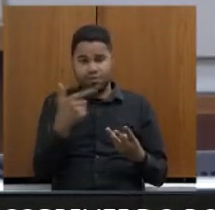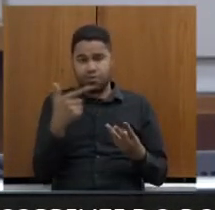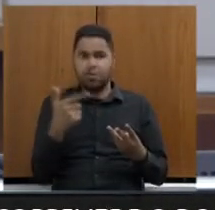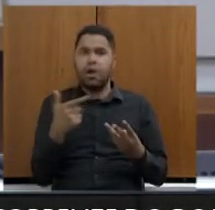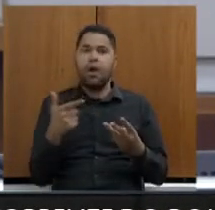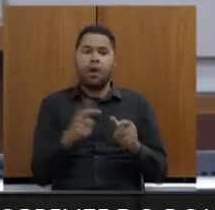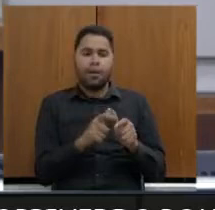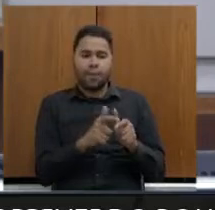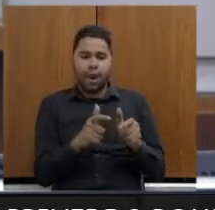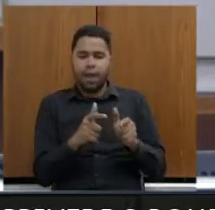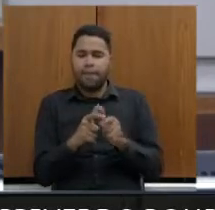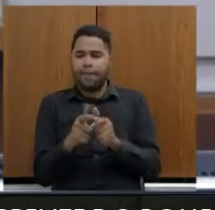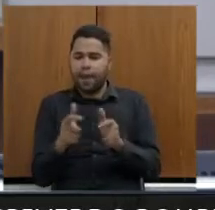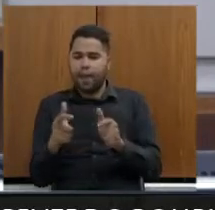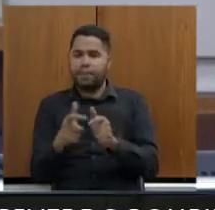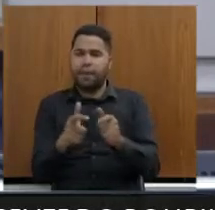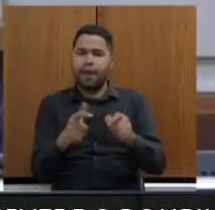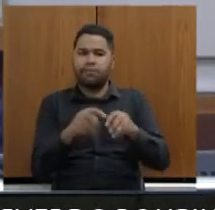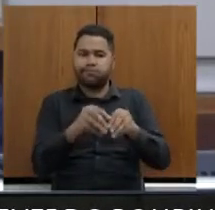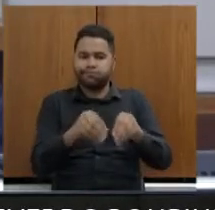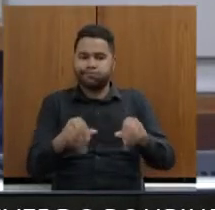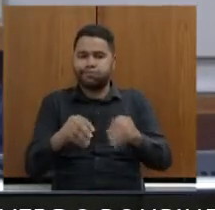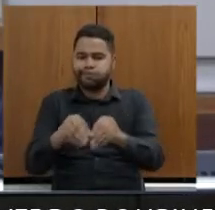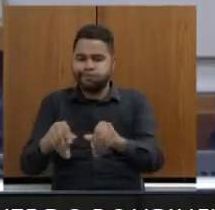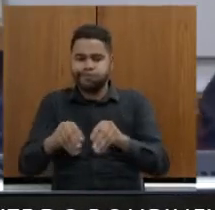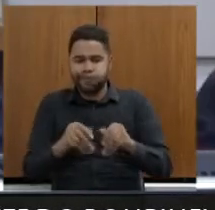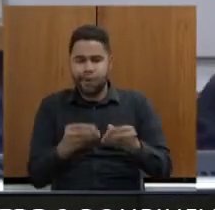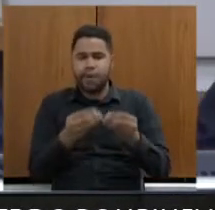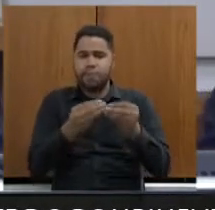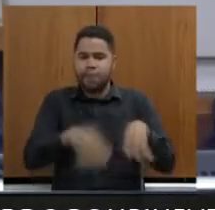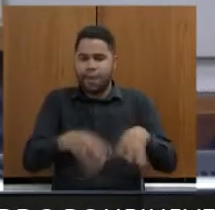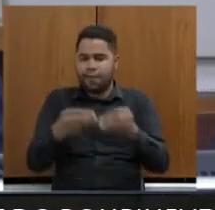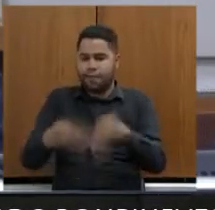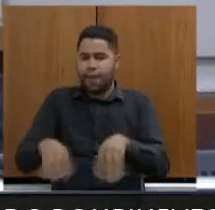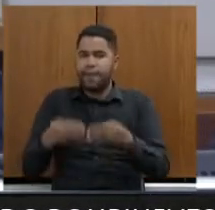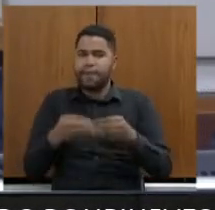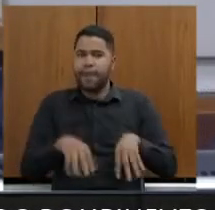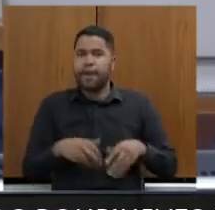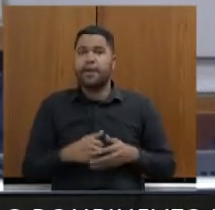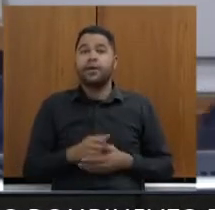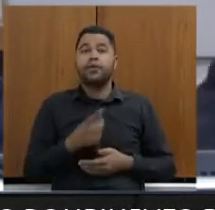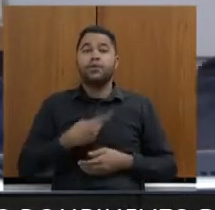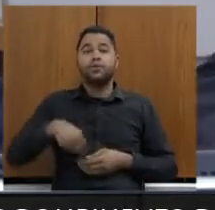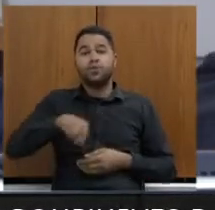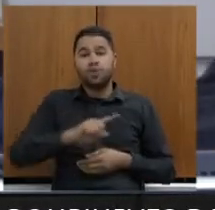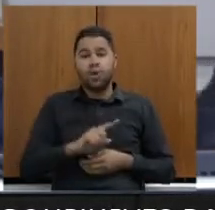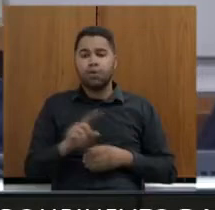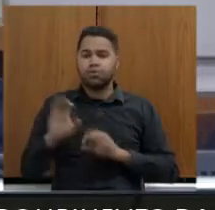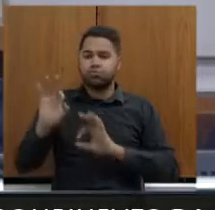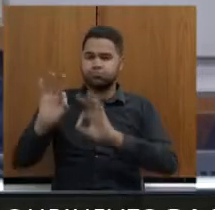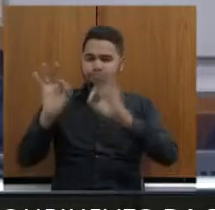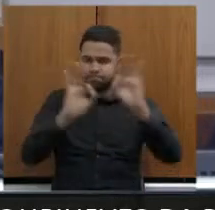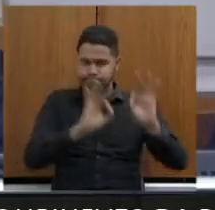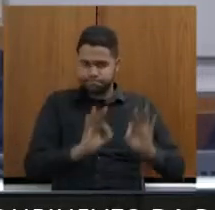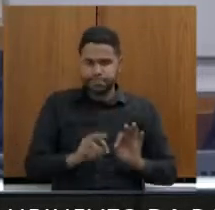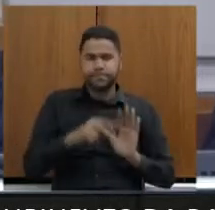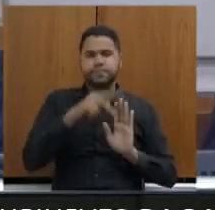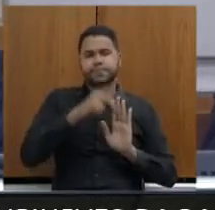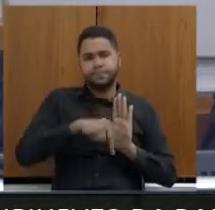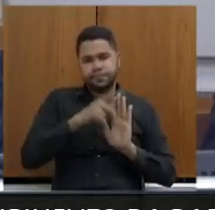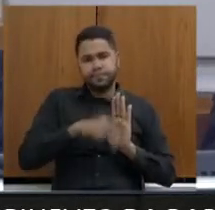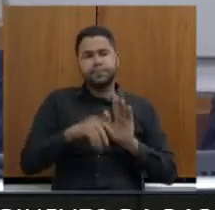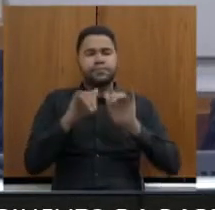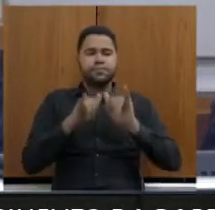intensifica ainda mais a deterioração. Então, o que nós fizemos? Nós estruturamos esse projeto que a gente tem